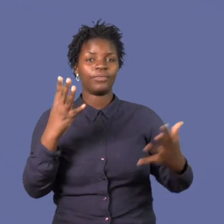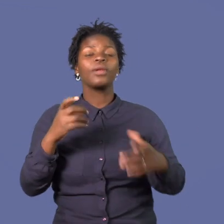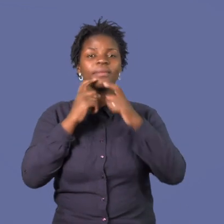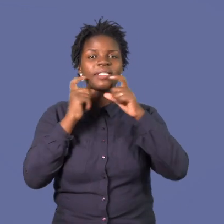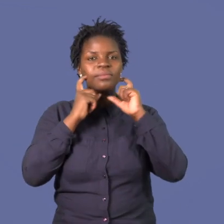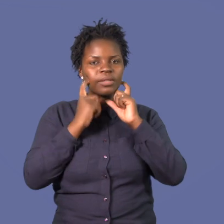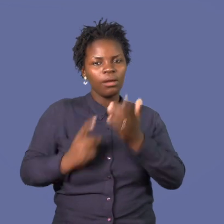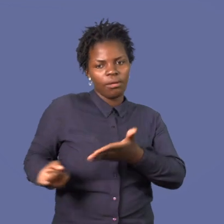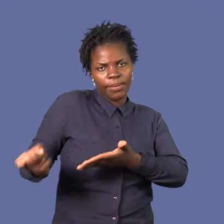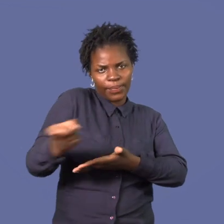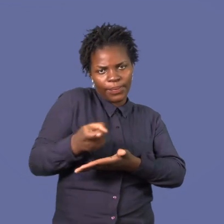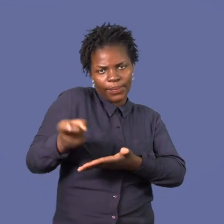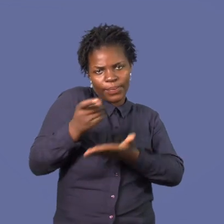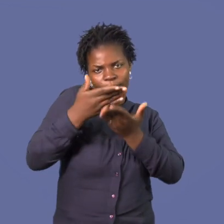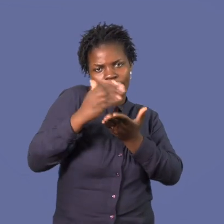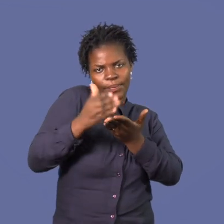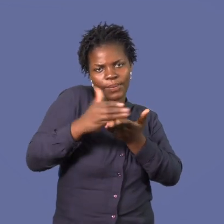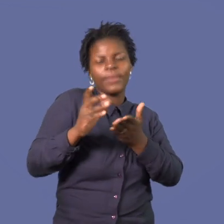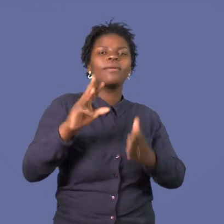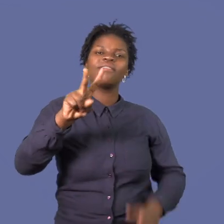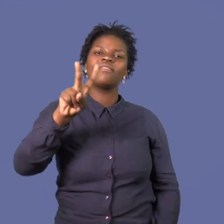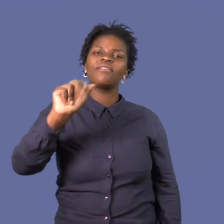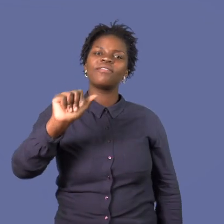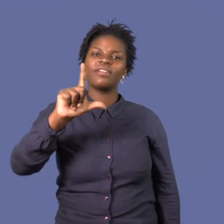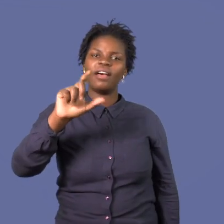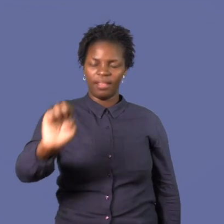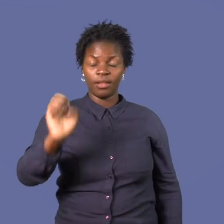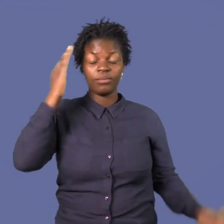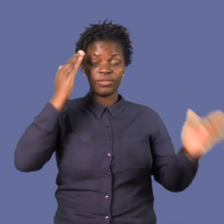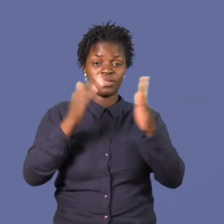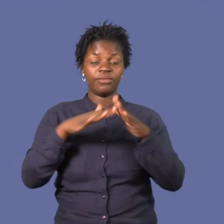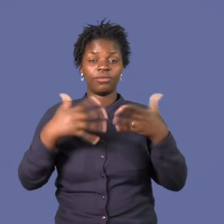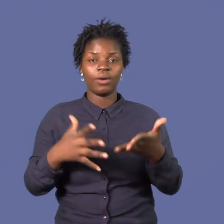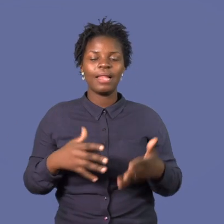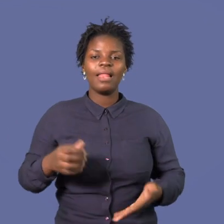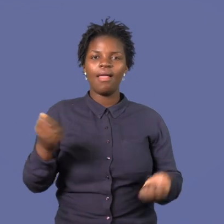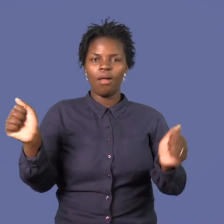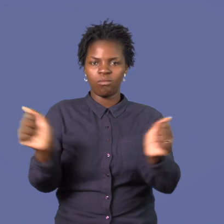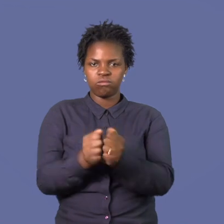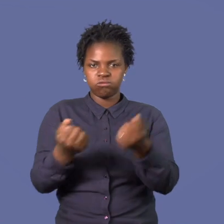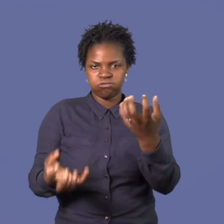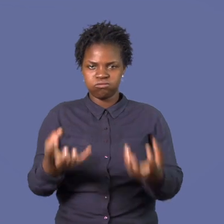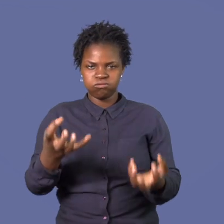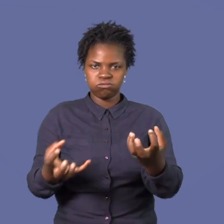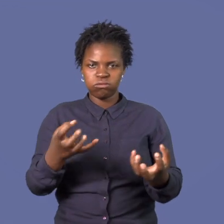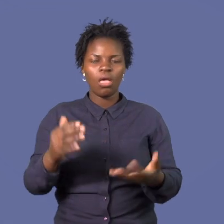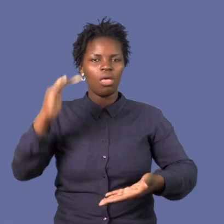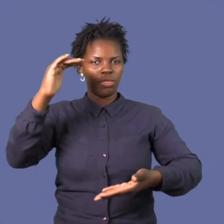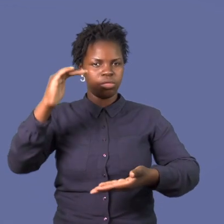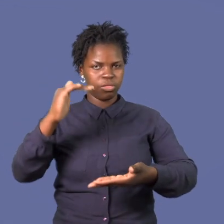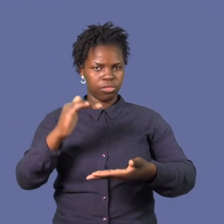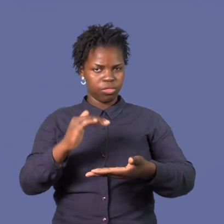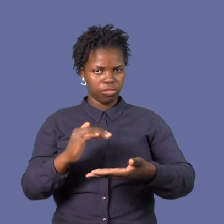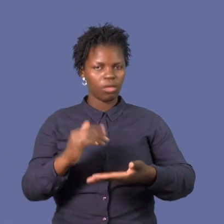Moçambique fez com que o país perdesse 4,6 mil milhões de meticais. E mais, quando os benefícios fiscais